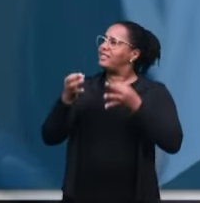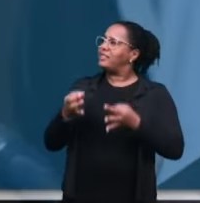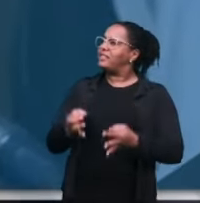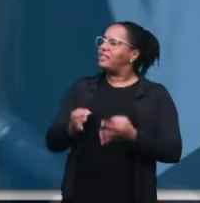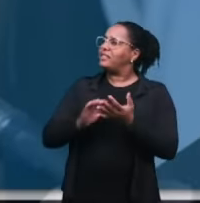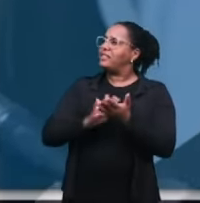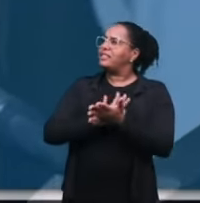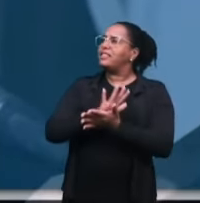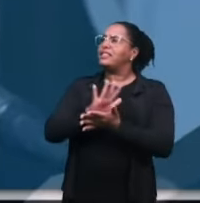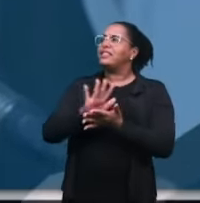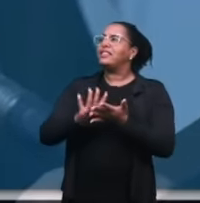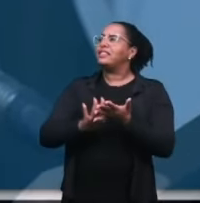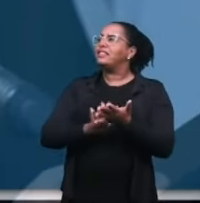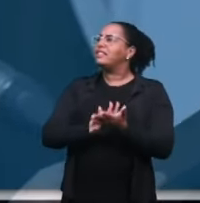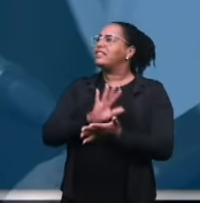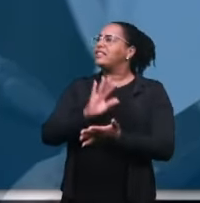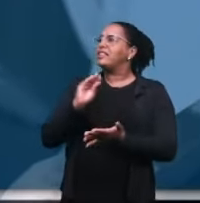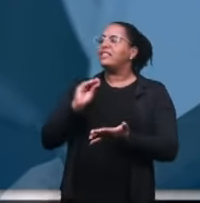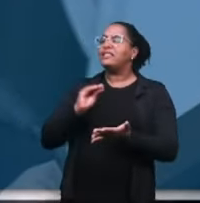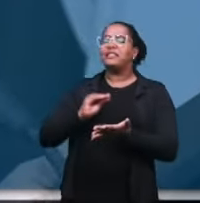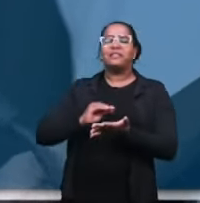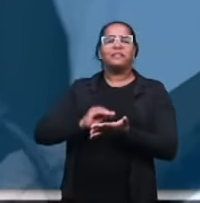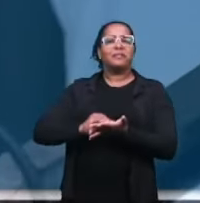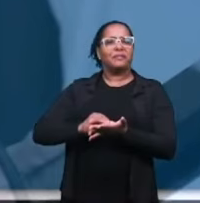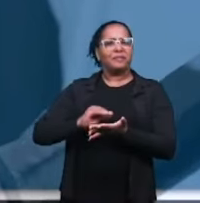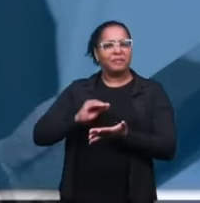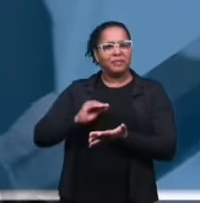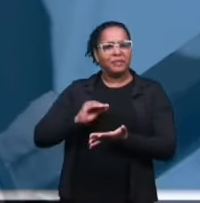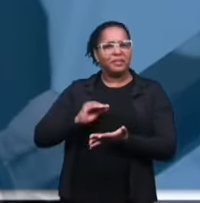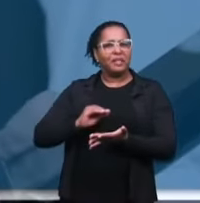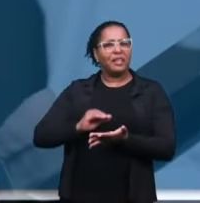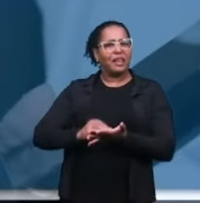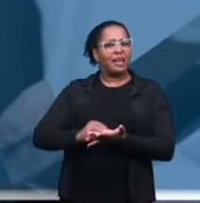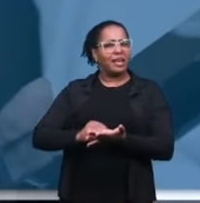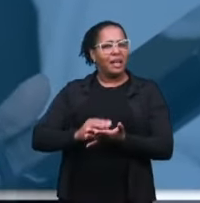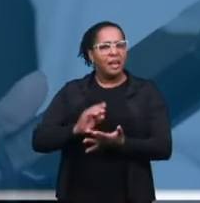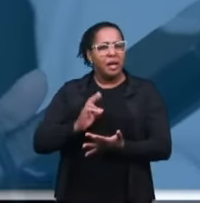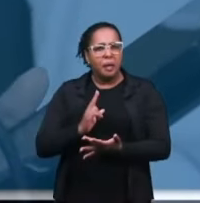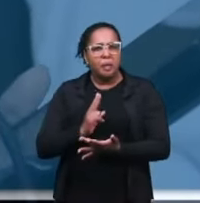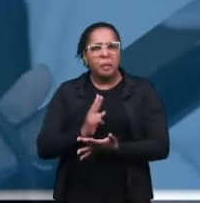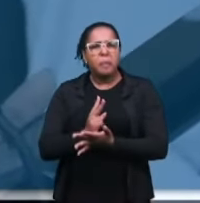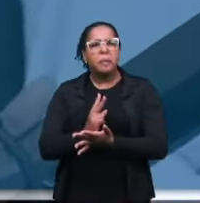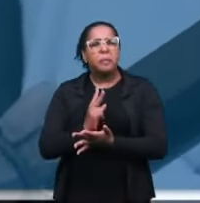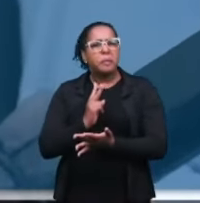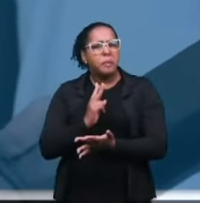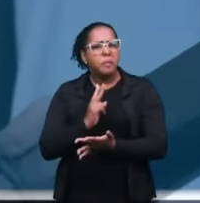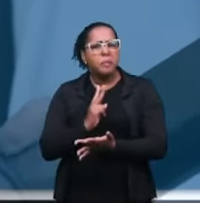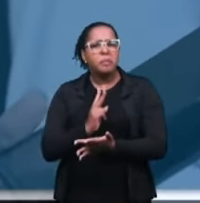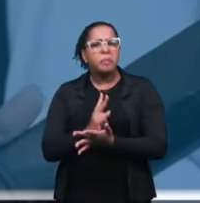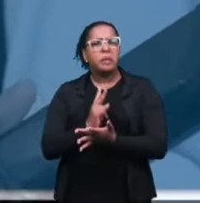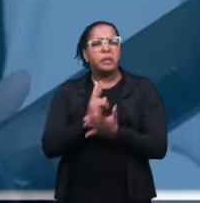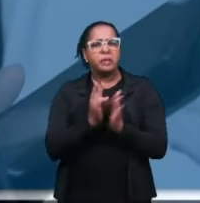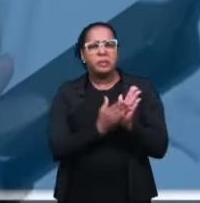Estou sofrendo, estou do vale